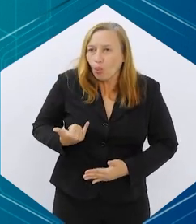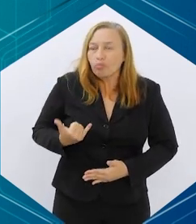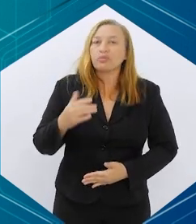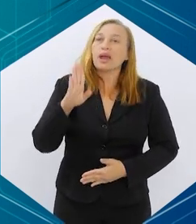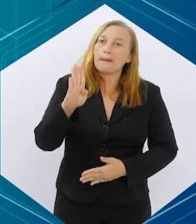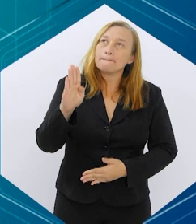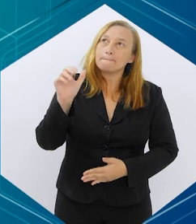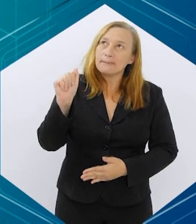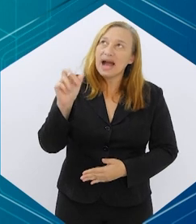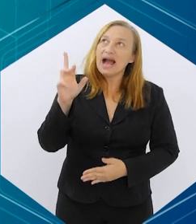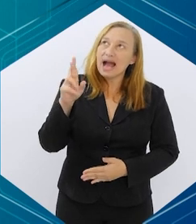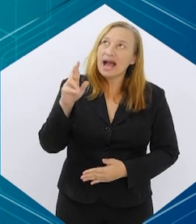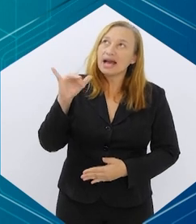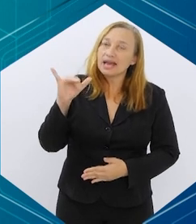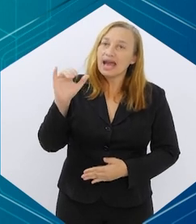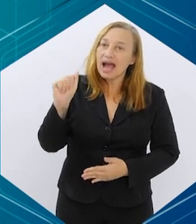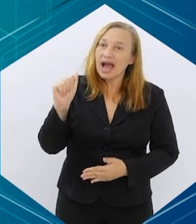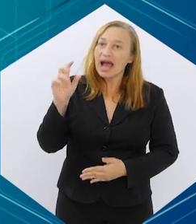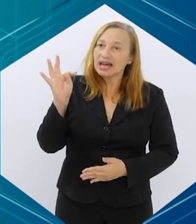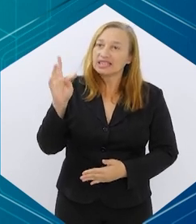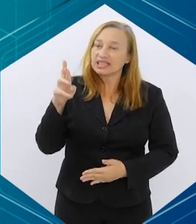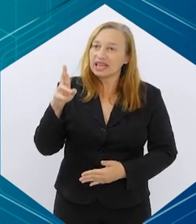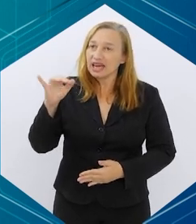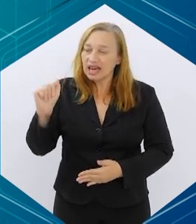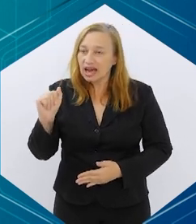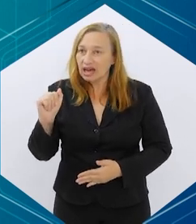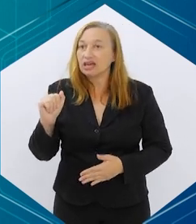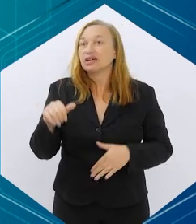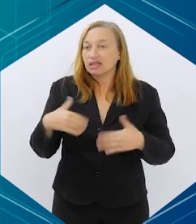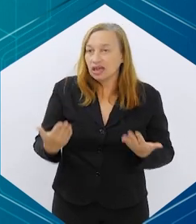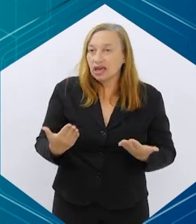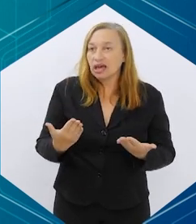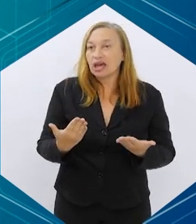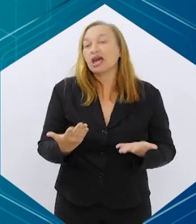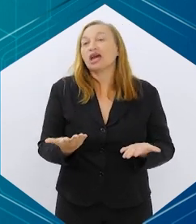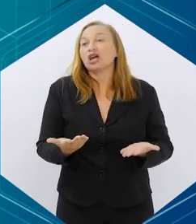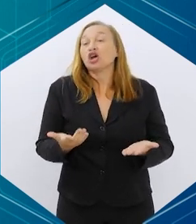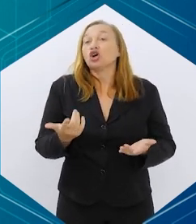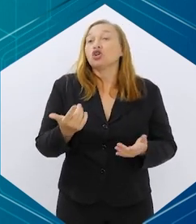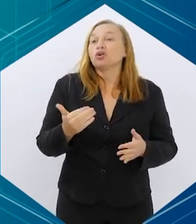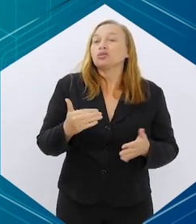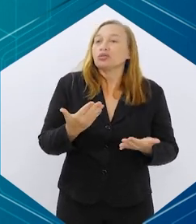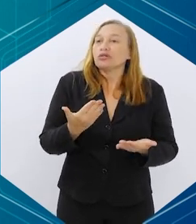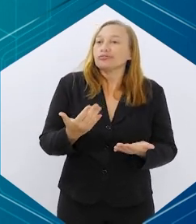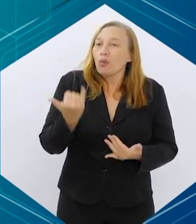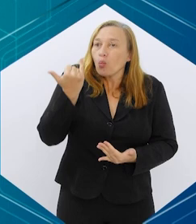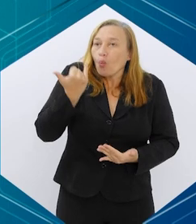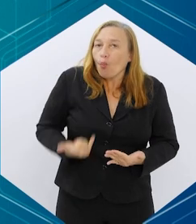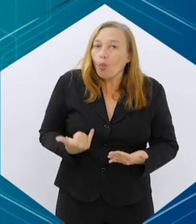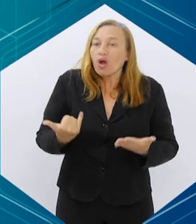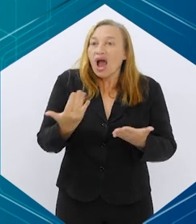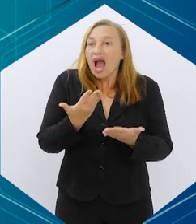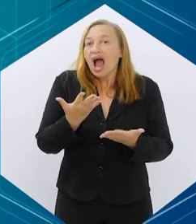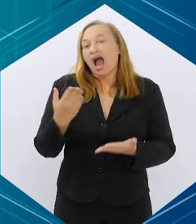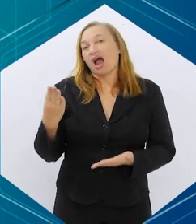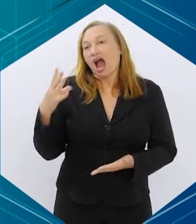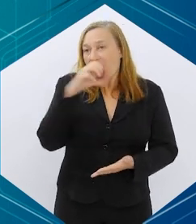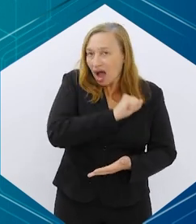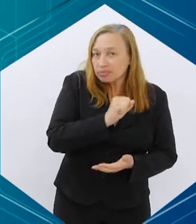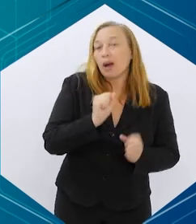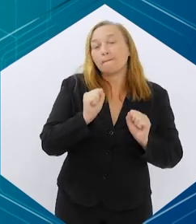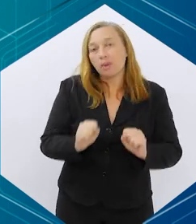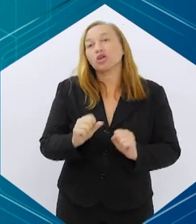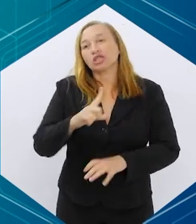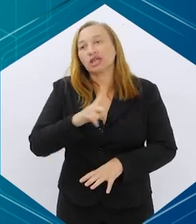bariátrica, por exemplo, uma dieta, né, mais importante. Então, toda perda de peso mais rápida pode levar a pedra na vesícula,